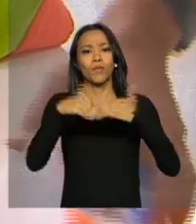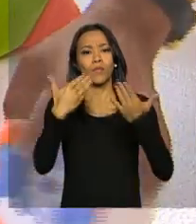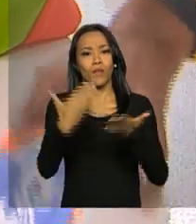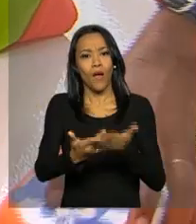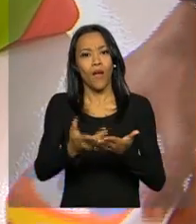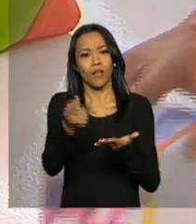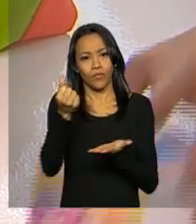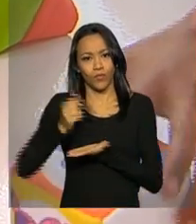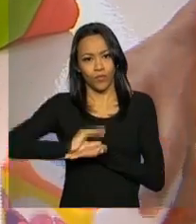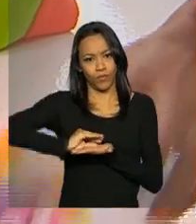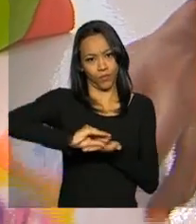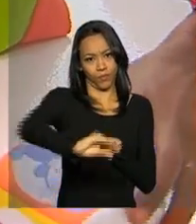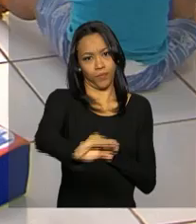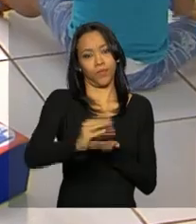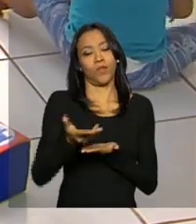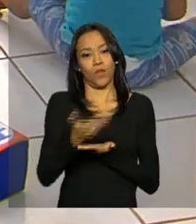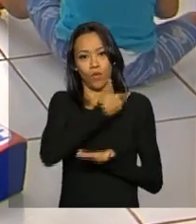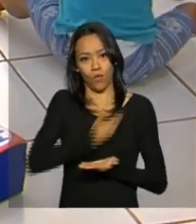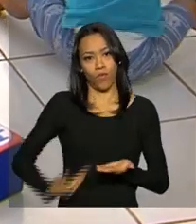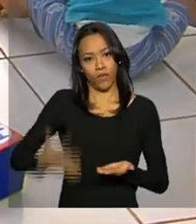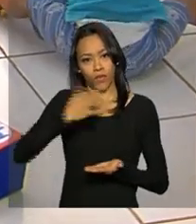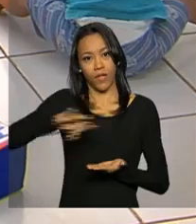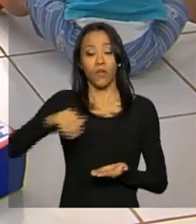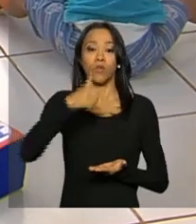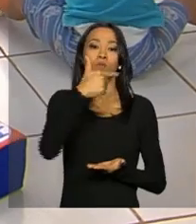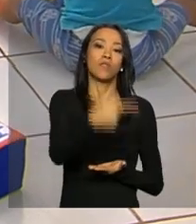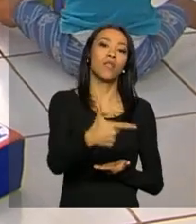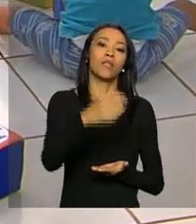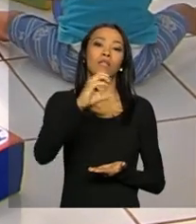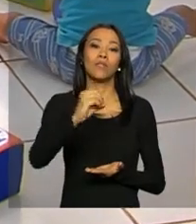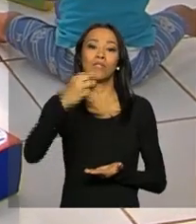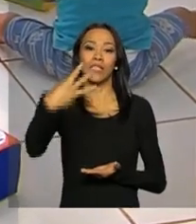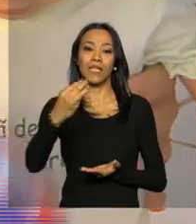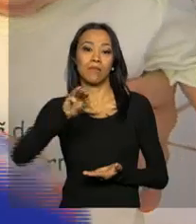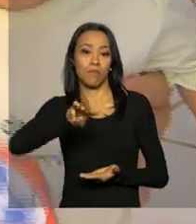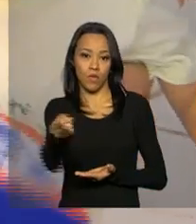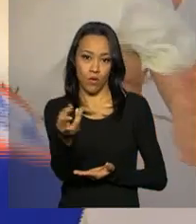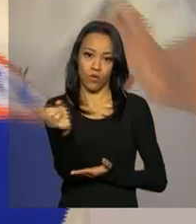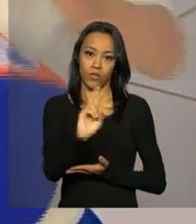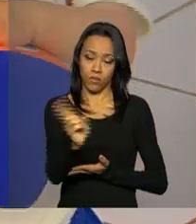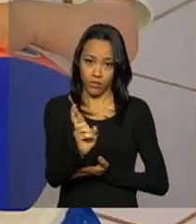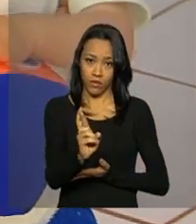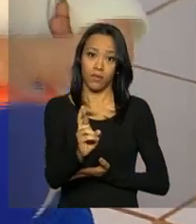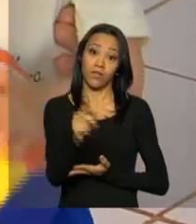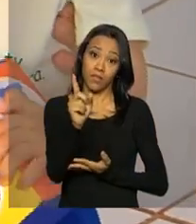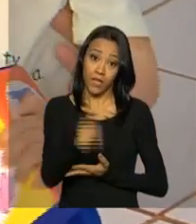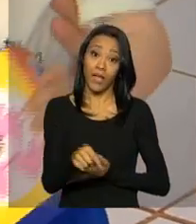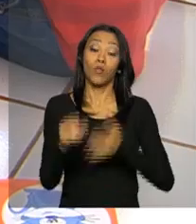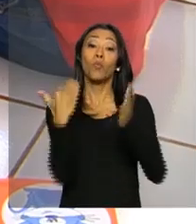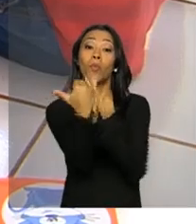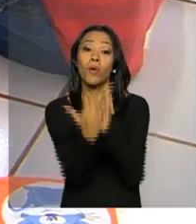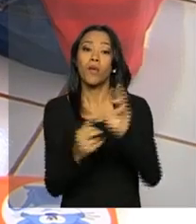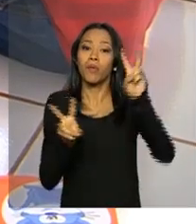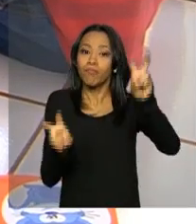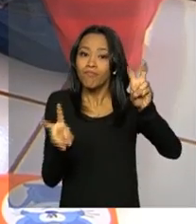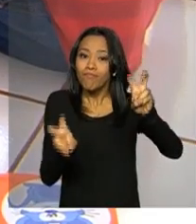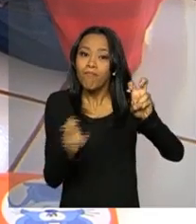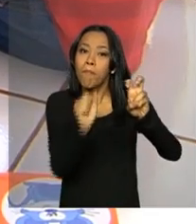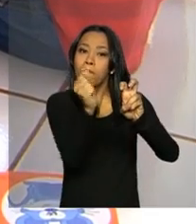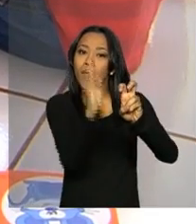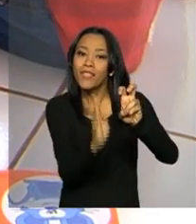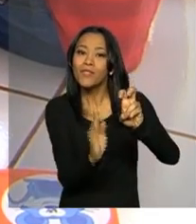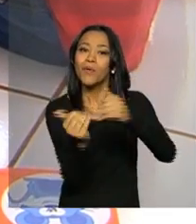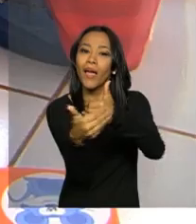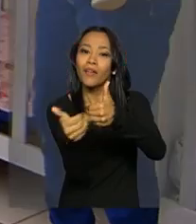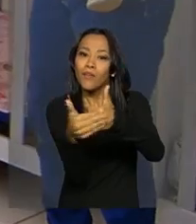repasse, feito pelo governo federal, de 203 milhões de reais da Ação Brasil Carinhoso, que prioriza creches